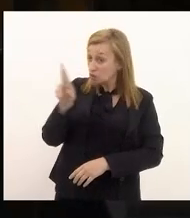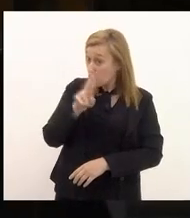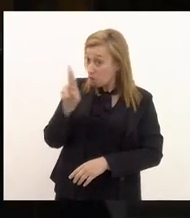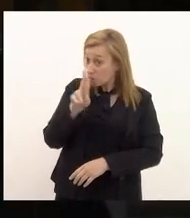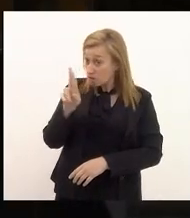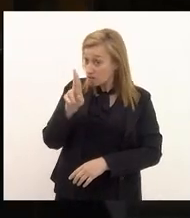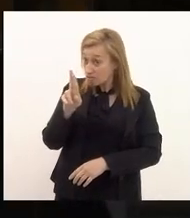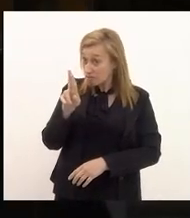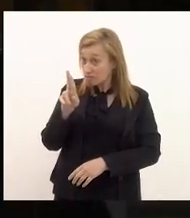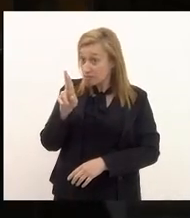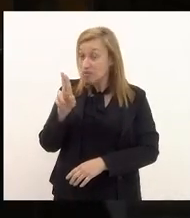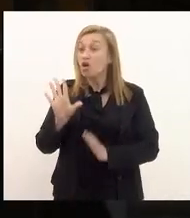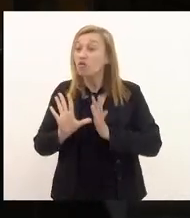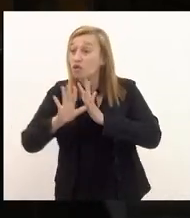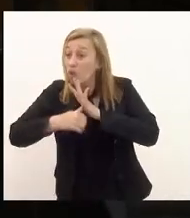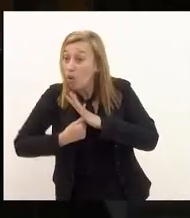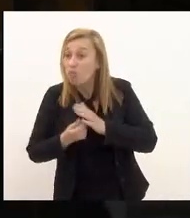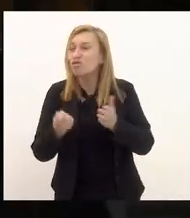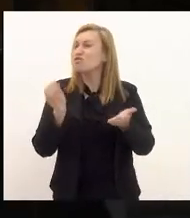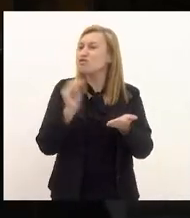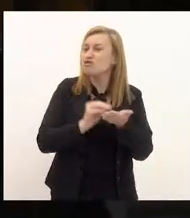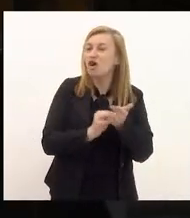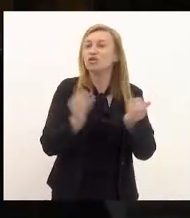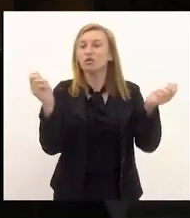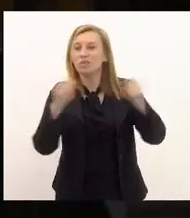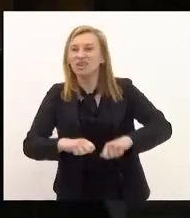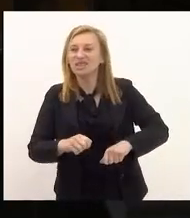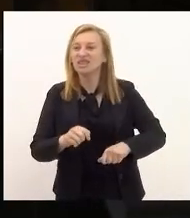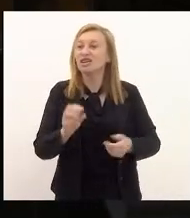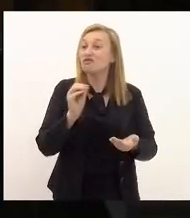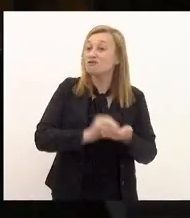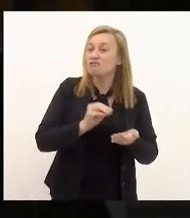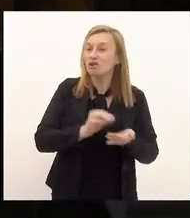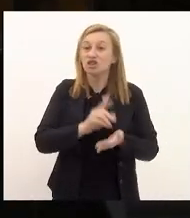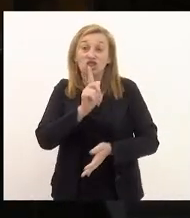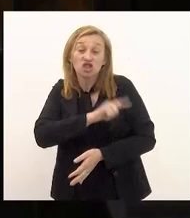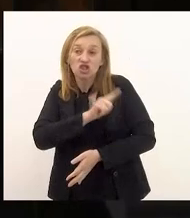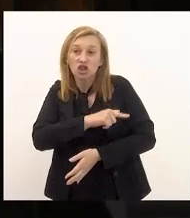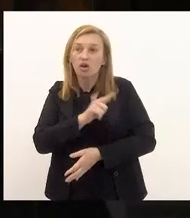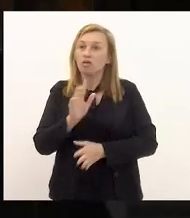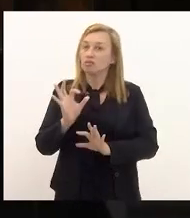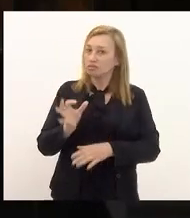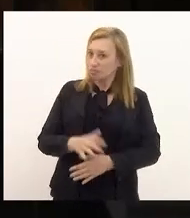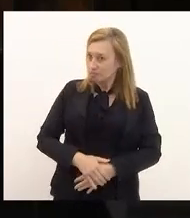roubalheira foi incompetência majestão inclusive